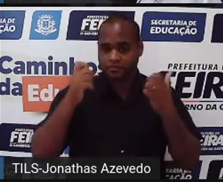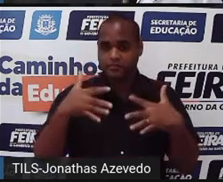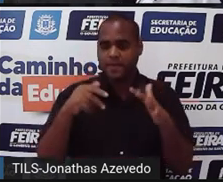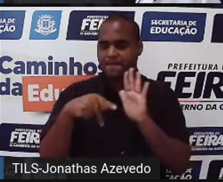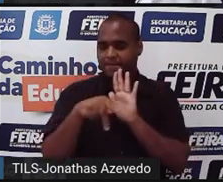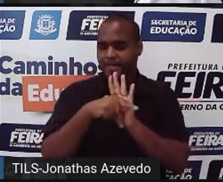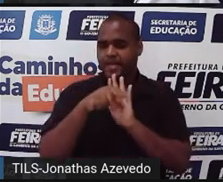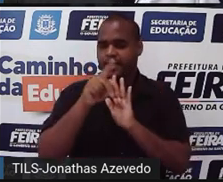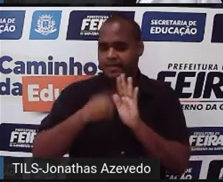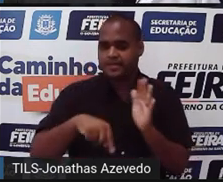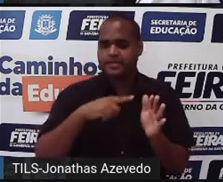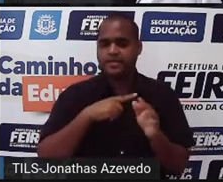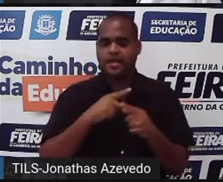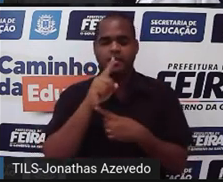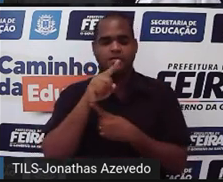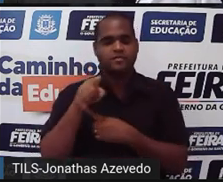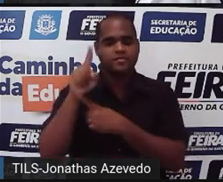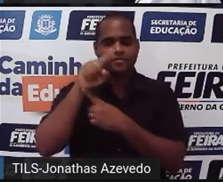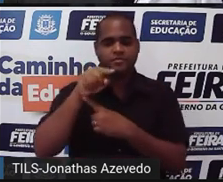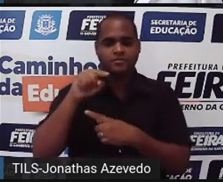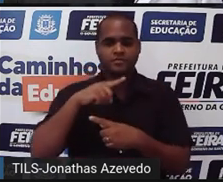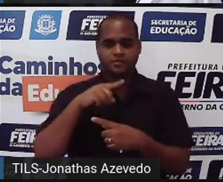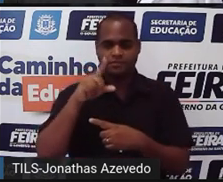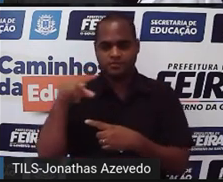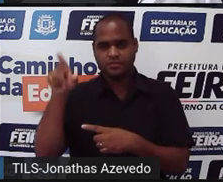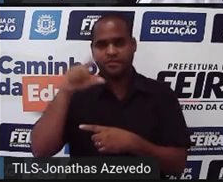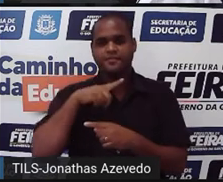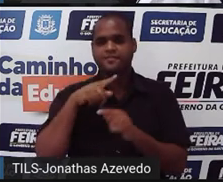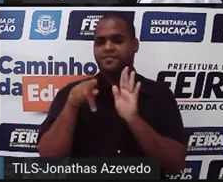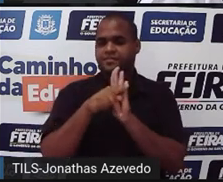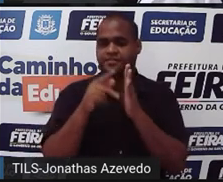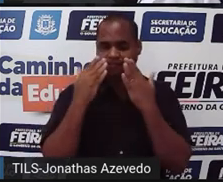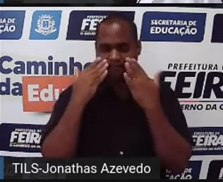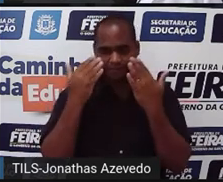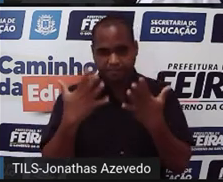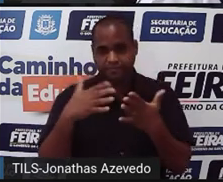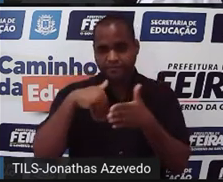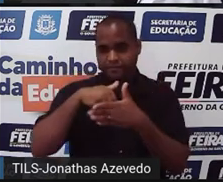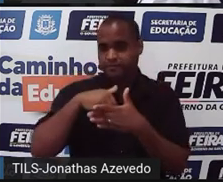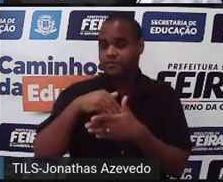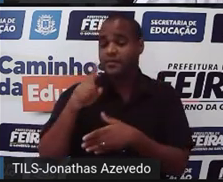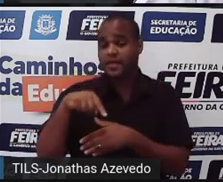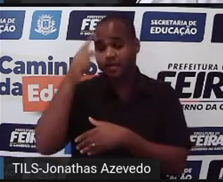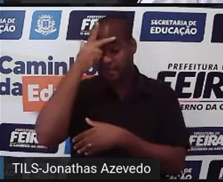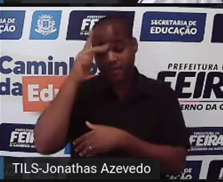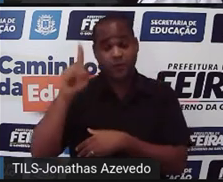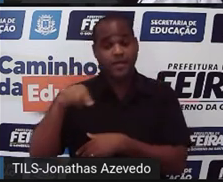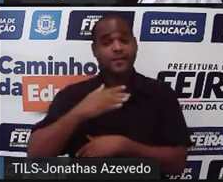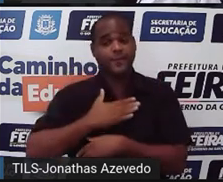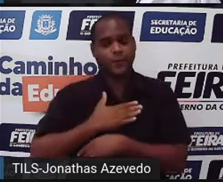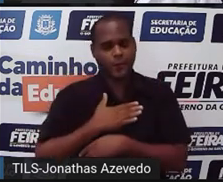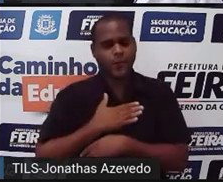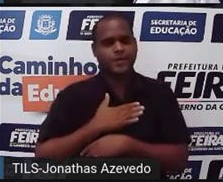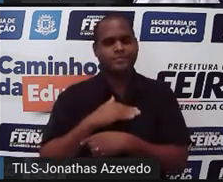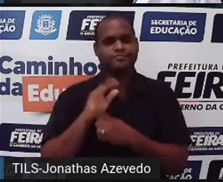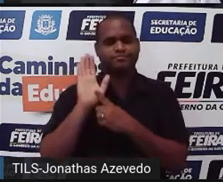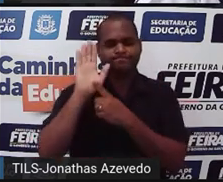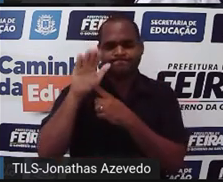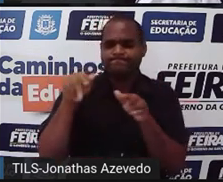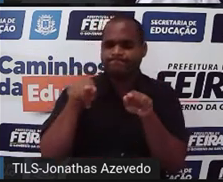circunferência que representa o futebol quanto as pessoas que gostam de basquete porque também faz parte